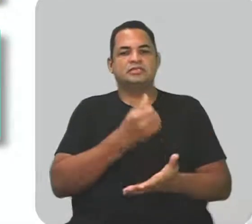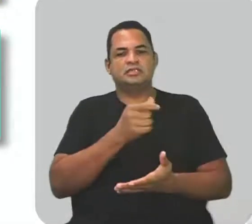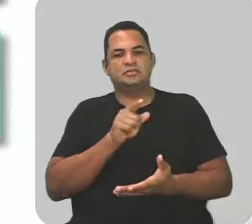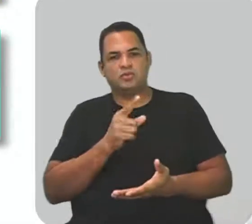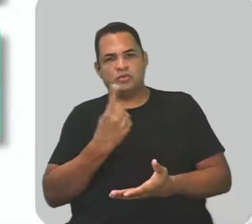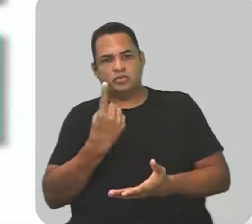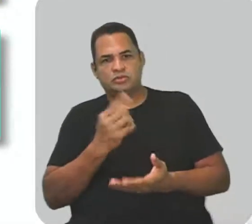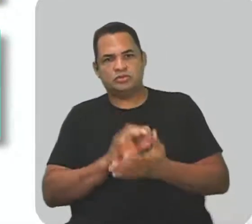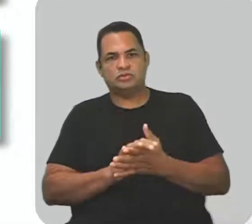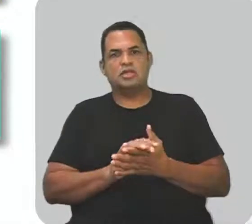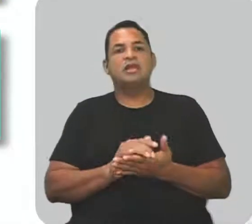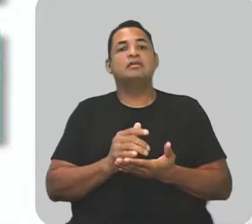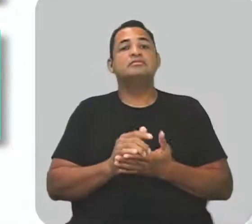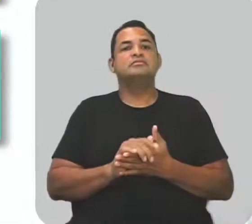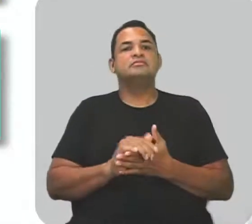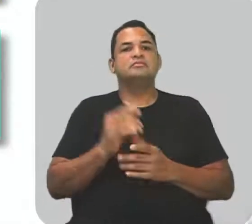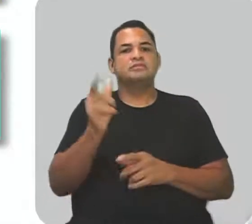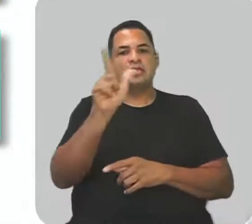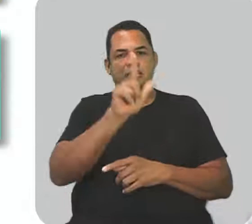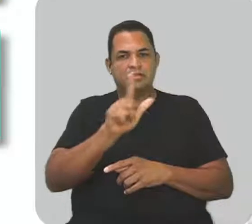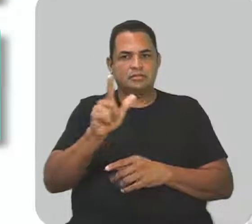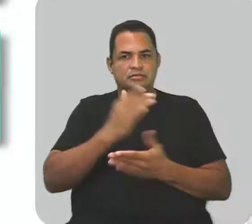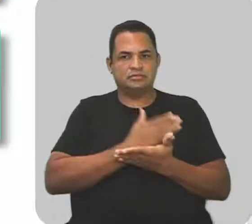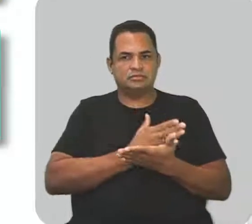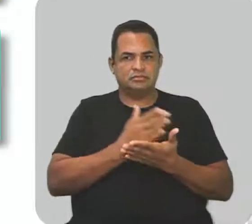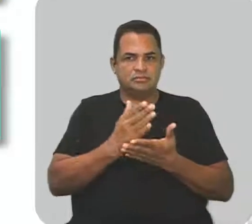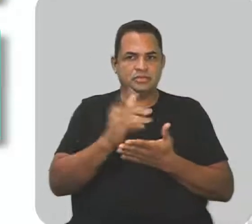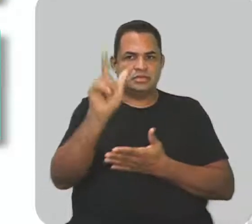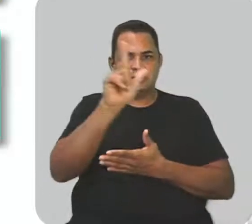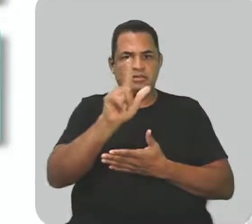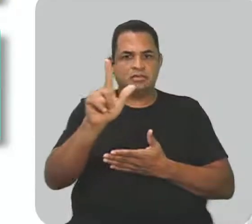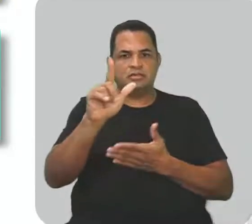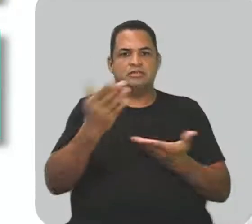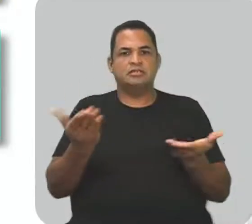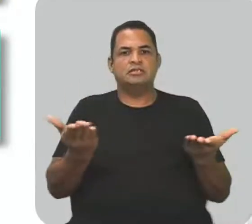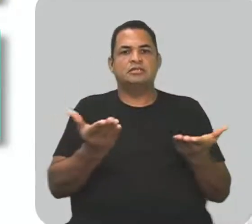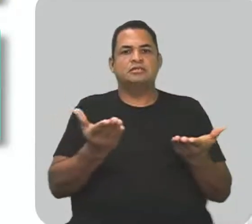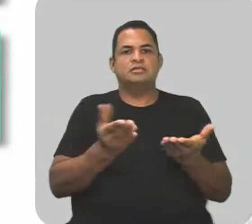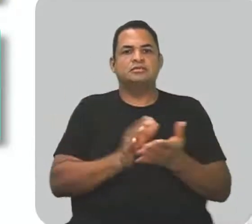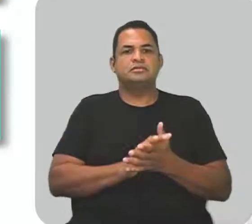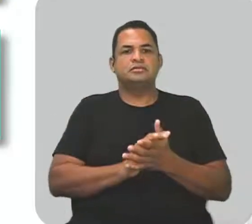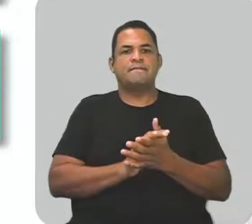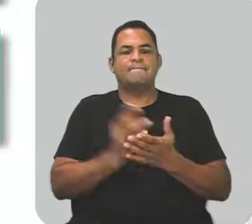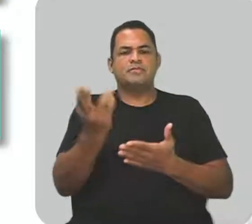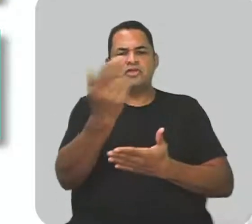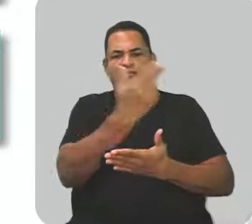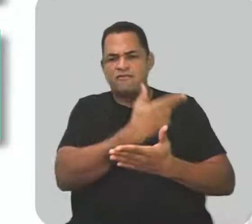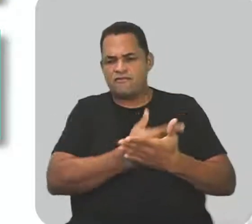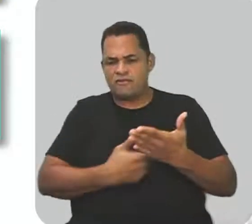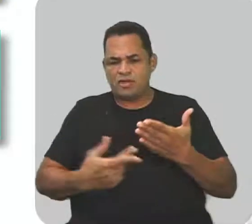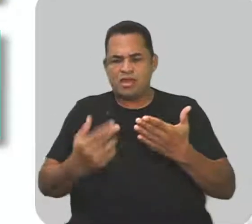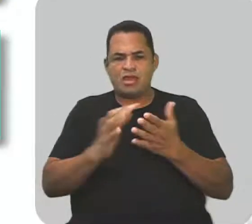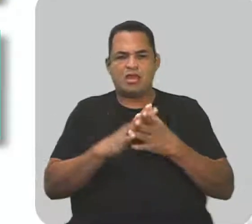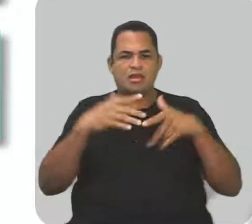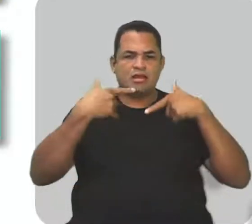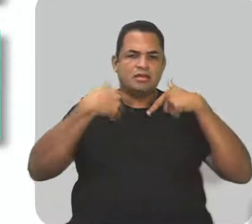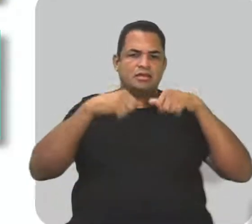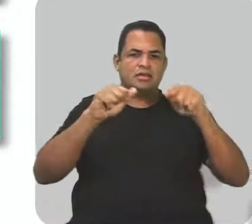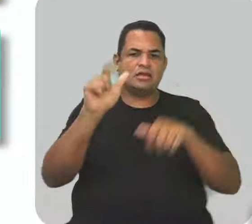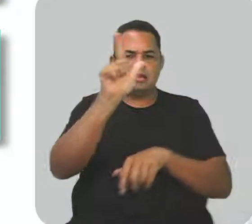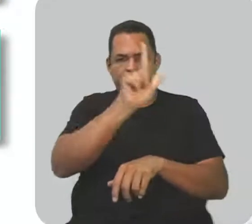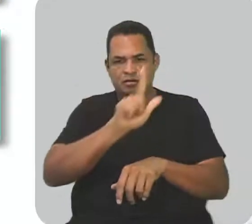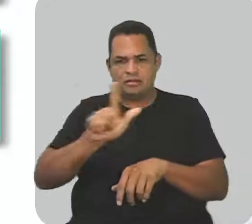.1, literatura. Introdução à literatura. A plussignificação da linguagem